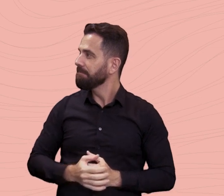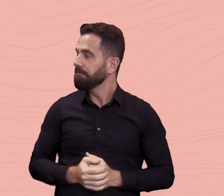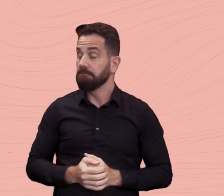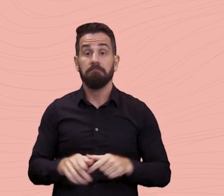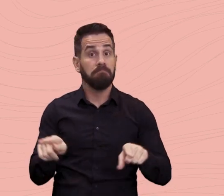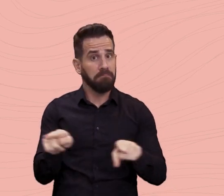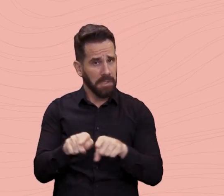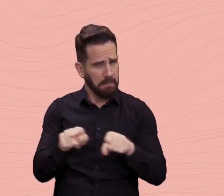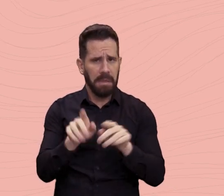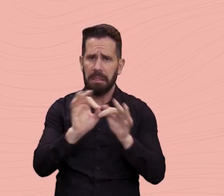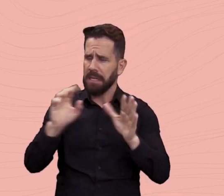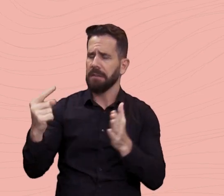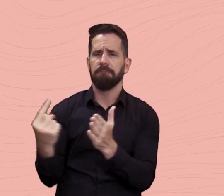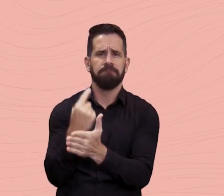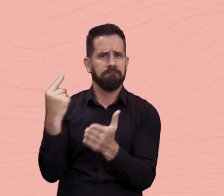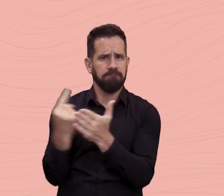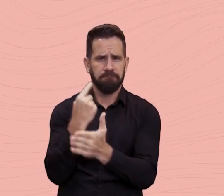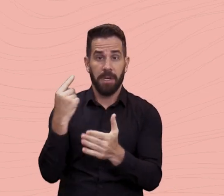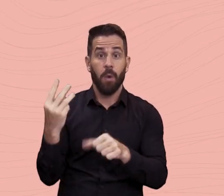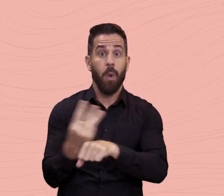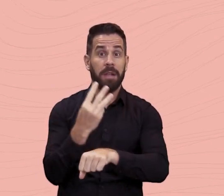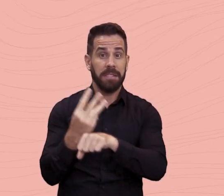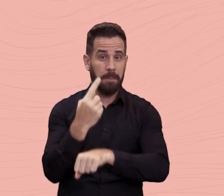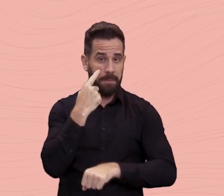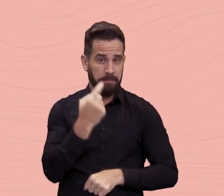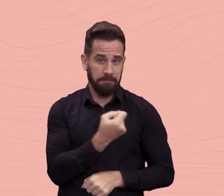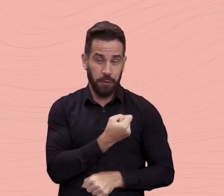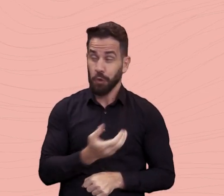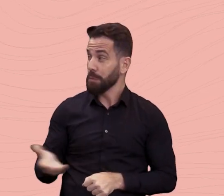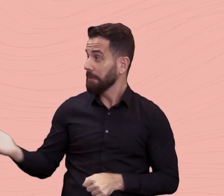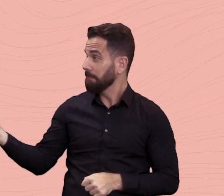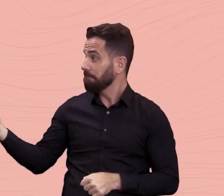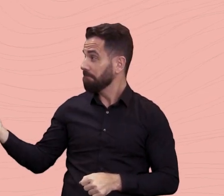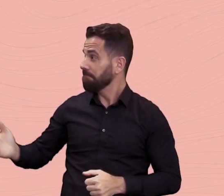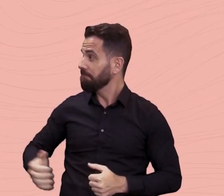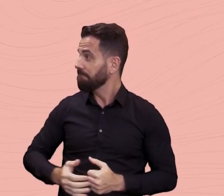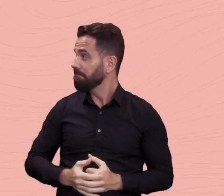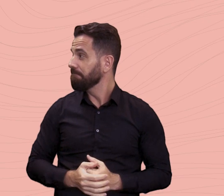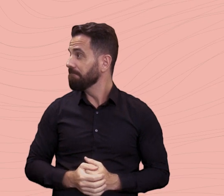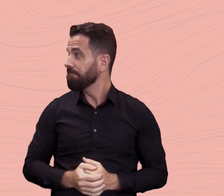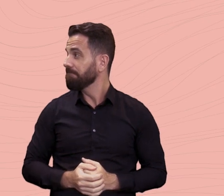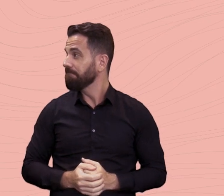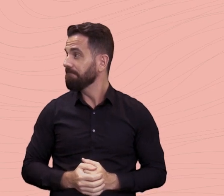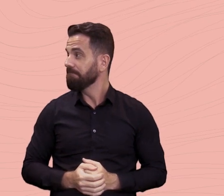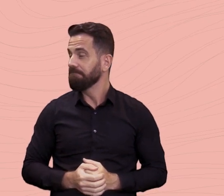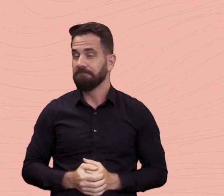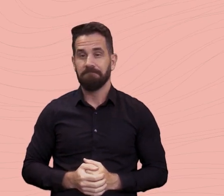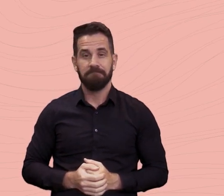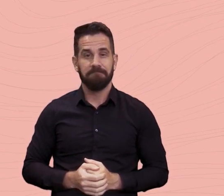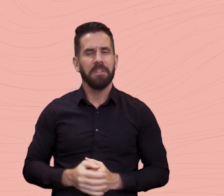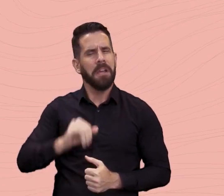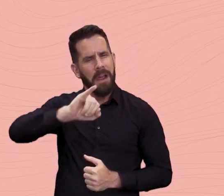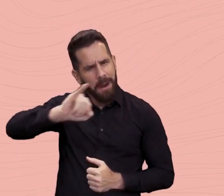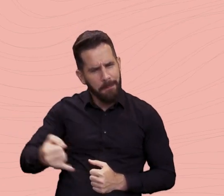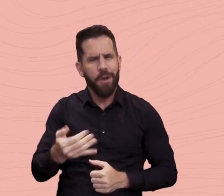barra Dia da Poesia ou pelo WhatsApp 629-9181